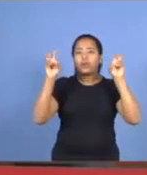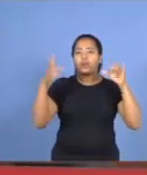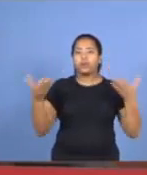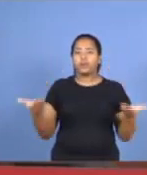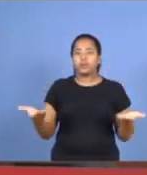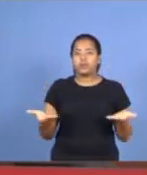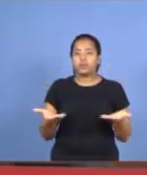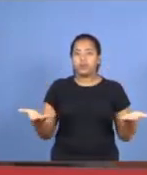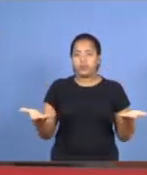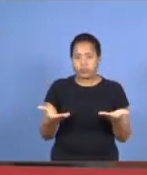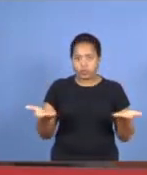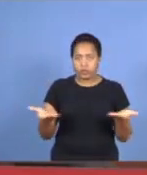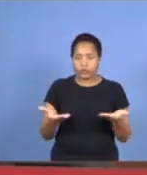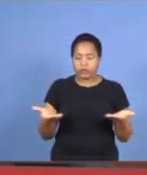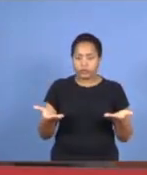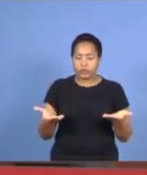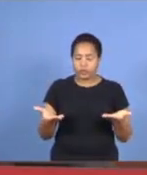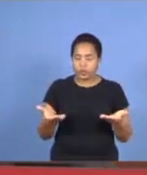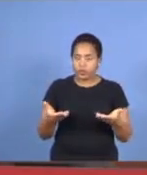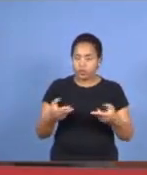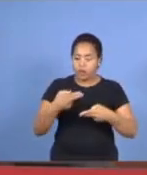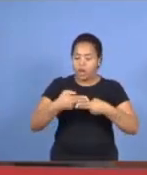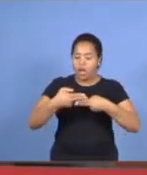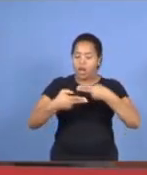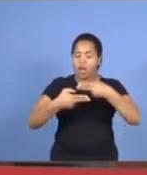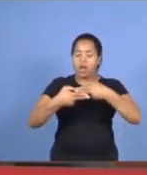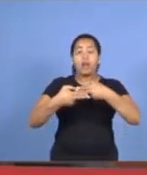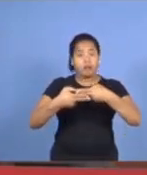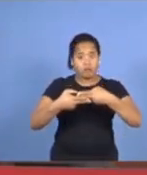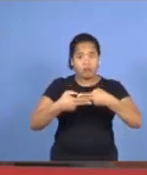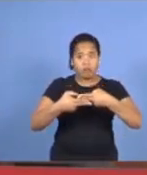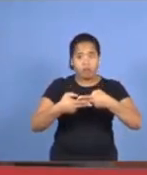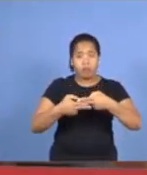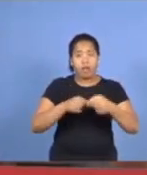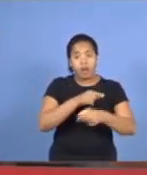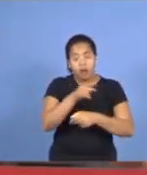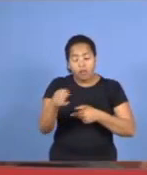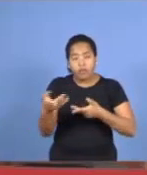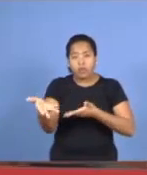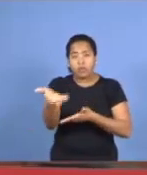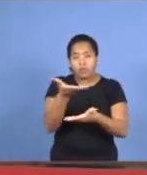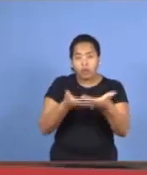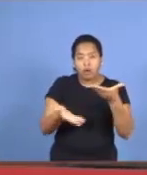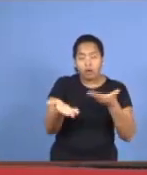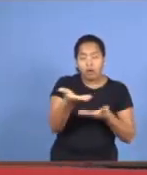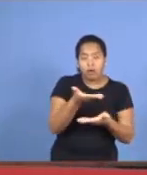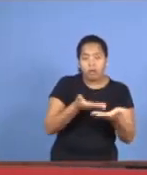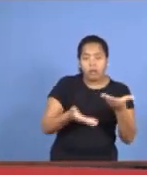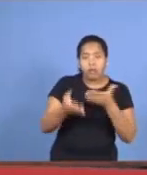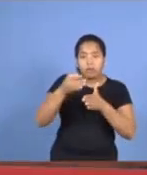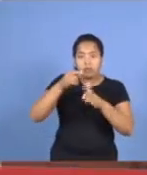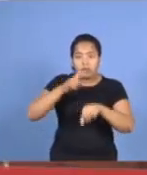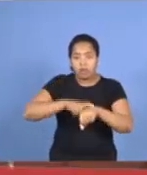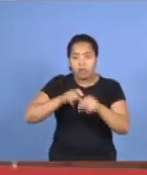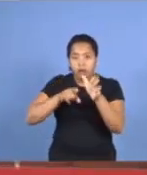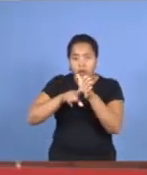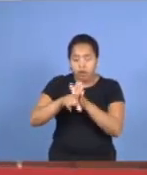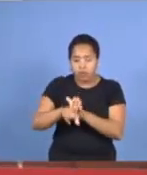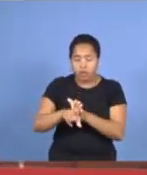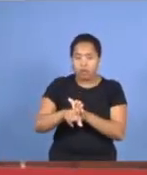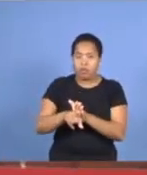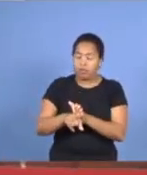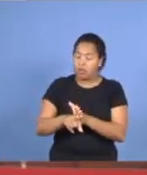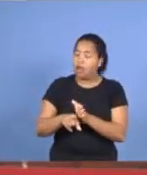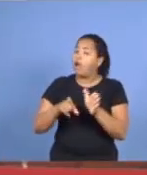sobre ainda o livro de Neemias, onde os irmãos terão a participação na pergunta. A pergunta vai